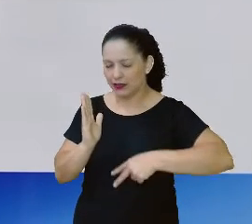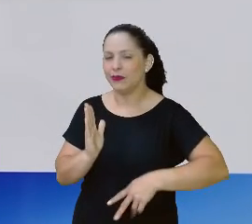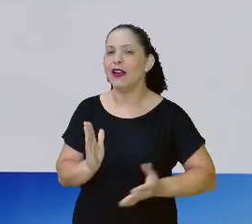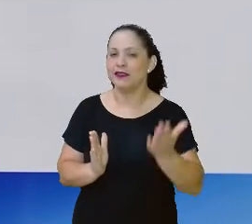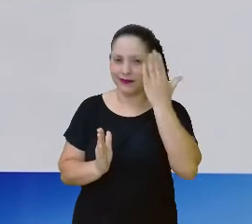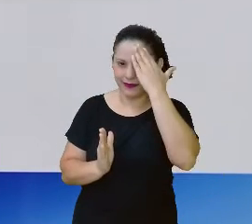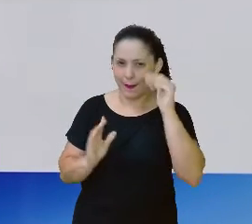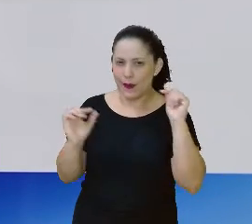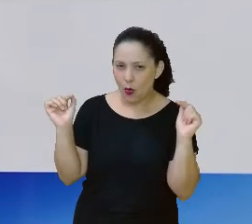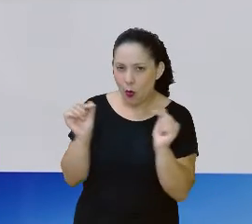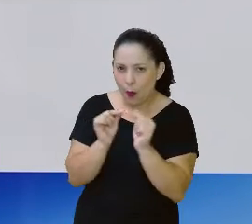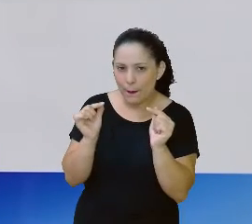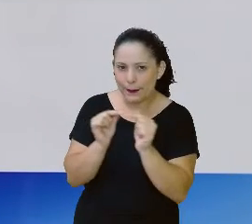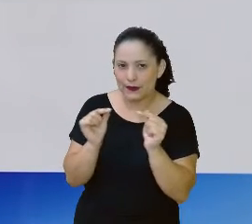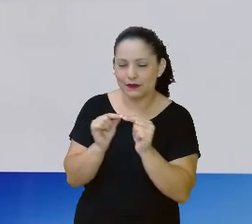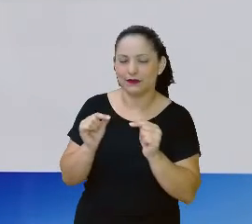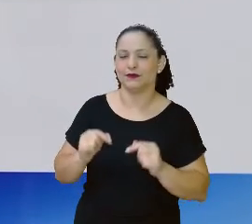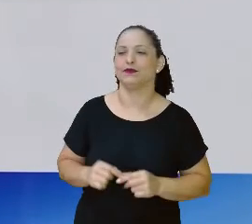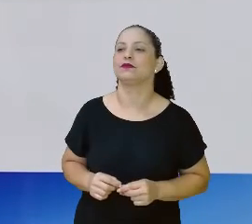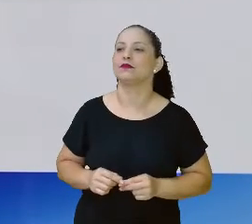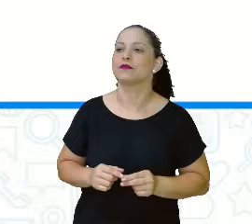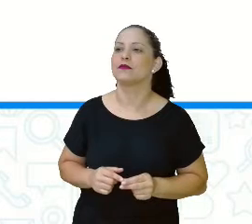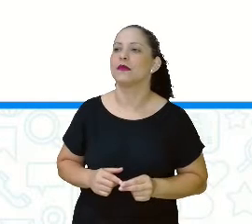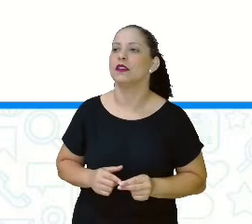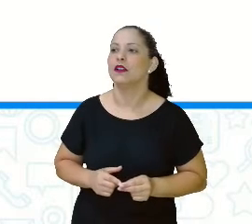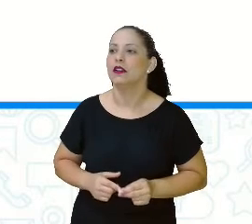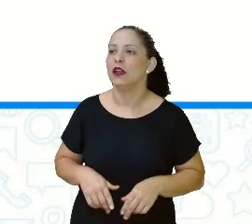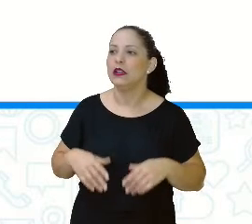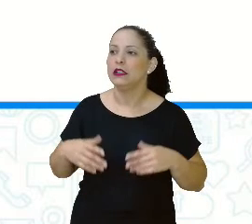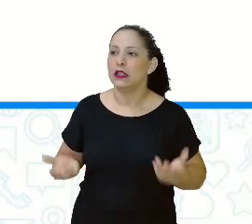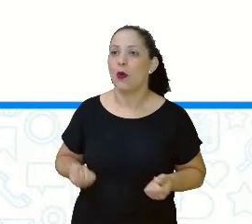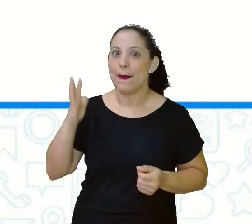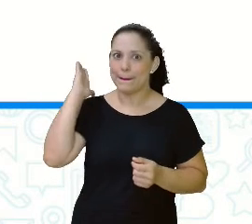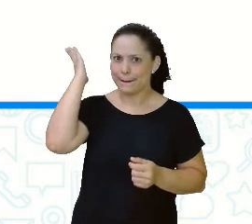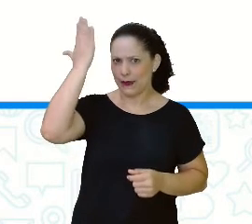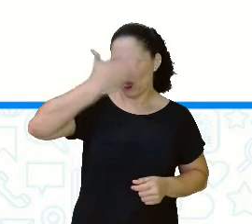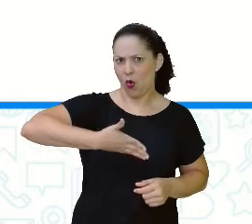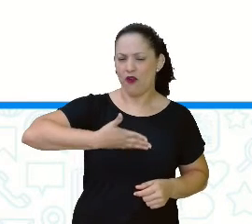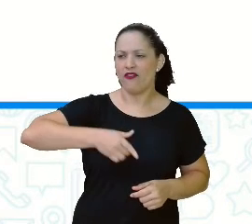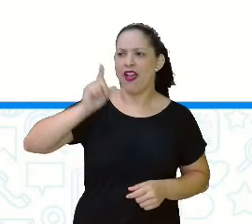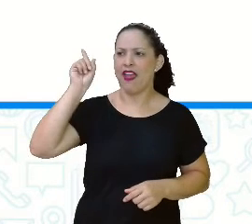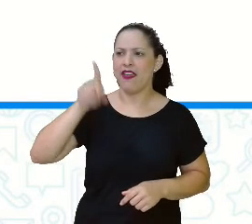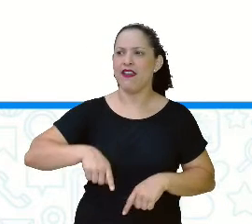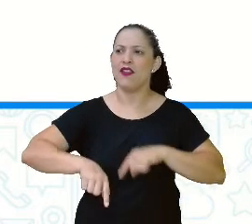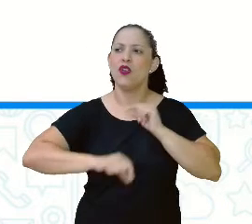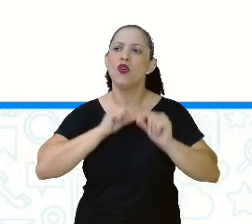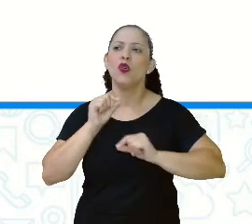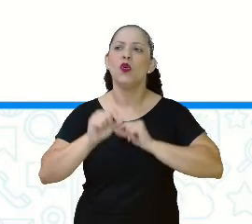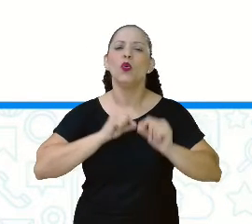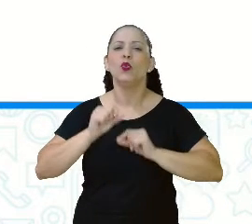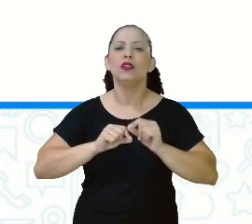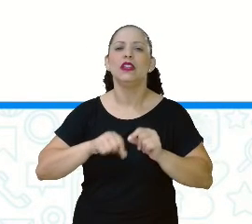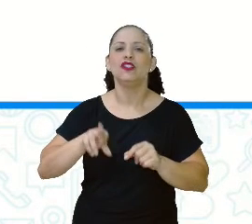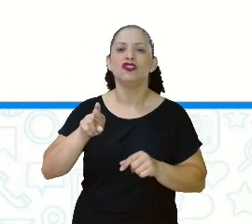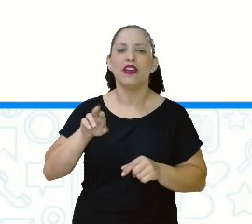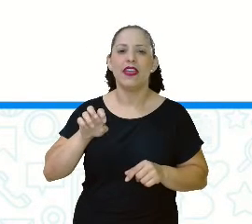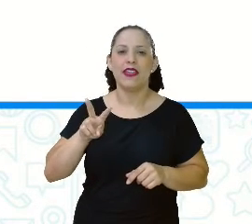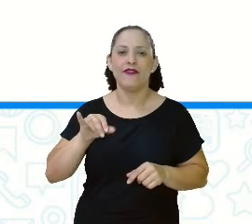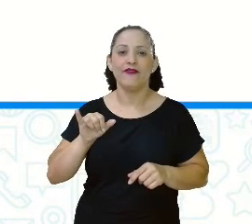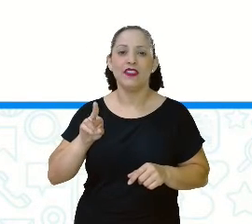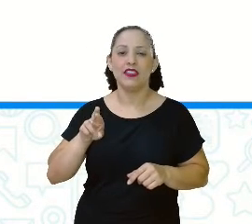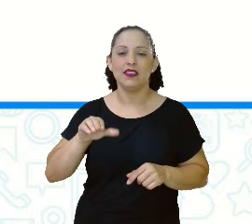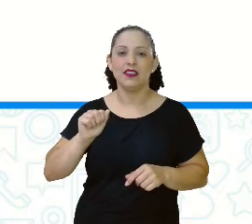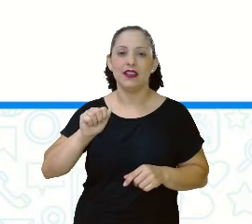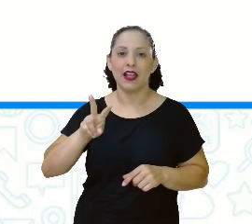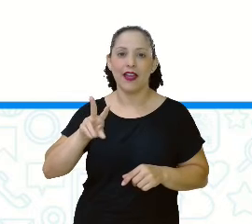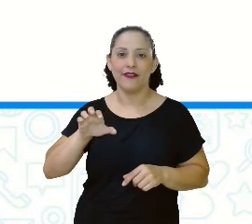só o trechinho que fala da palavra reviravolta, tá? Por conta da hora da aula. Uma prova disso foram as reviravoltas ocorridas na vida